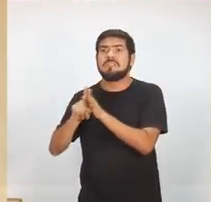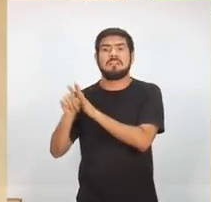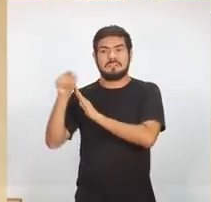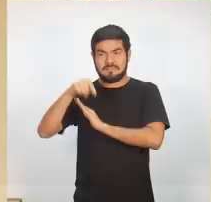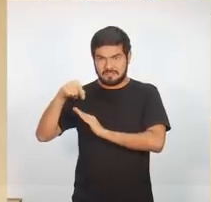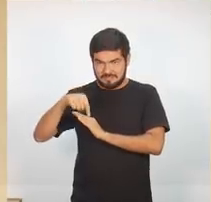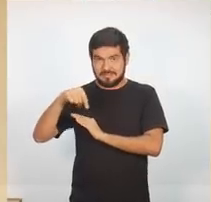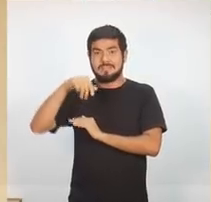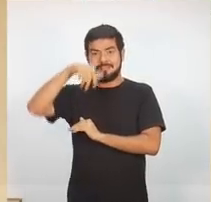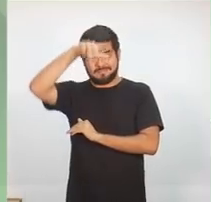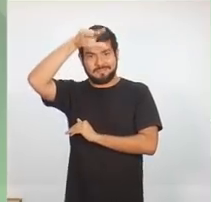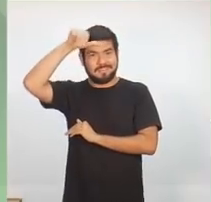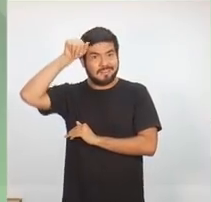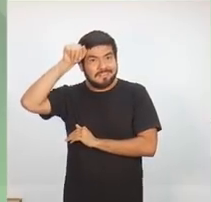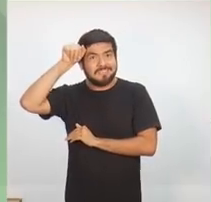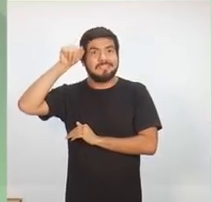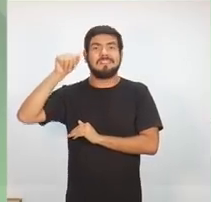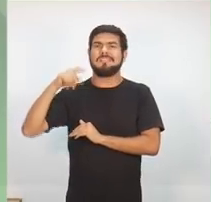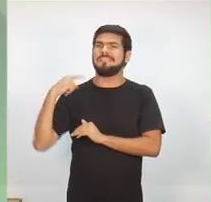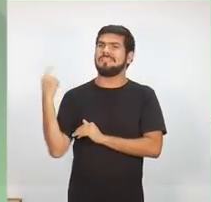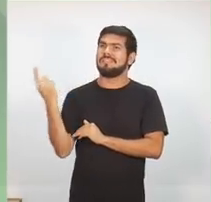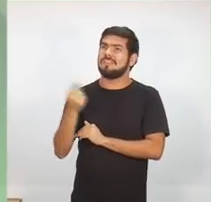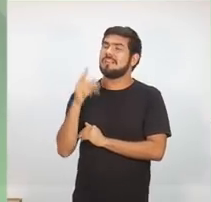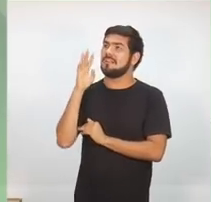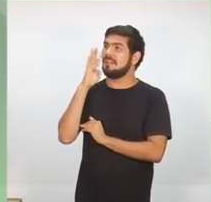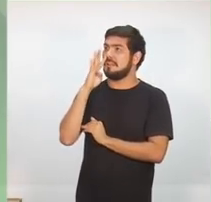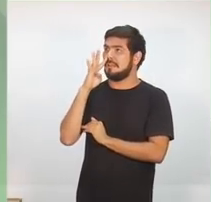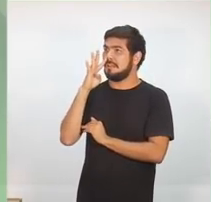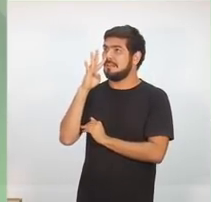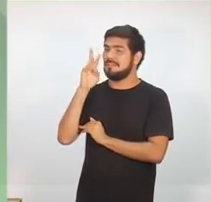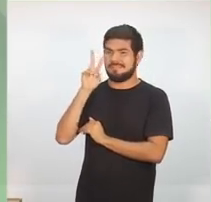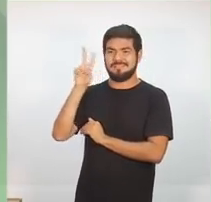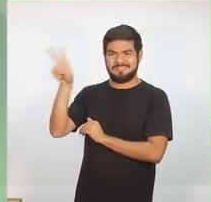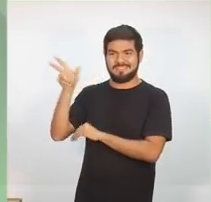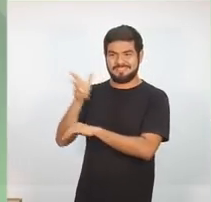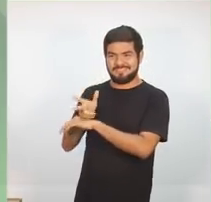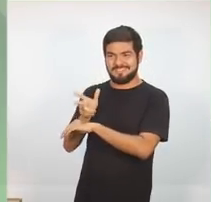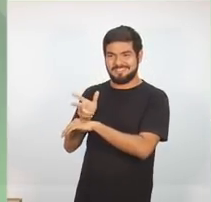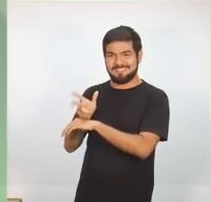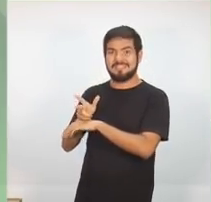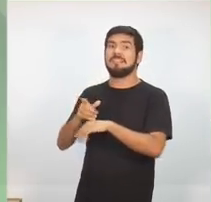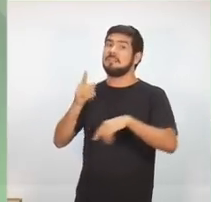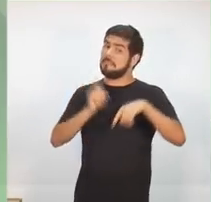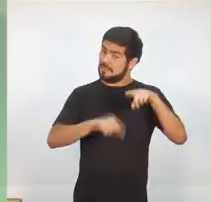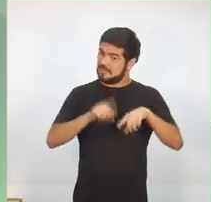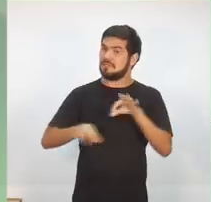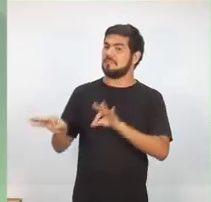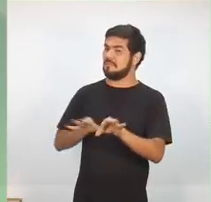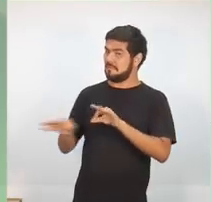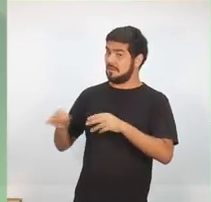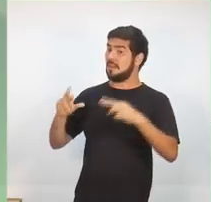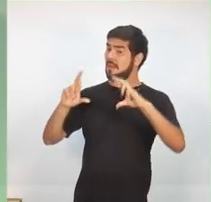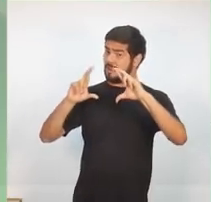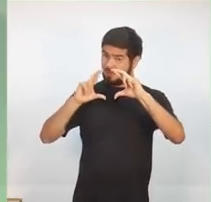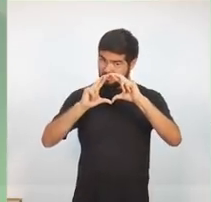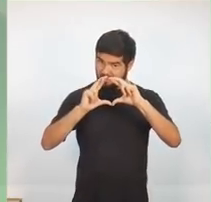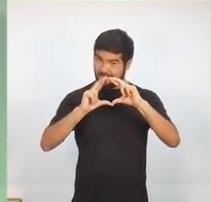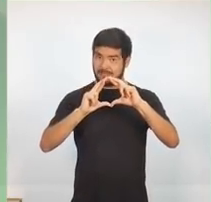metropolitana. E como todos nós ficamos assistindo esse vídeo aqui, esse VT, material que foi preparado pela nossa equipe, em